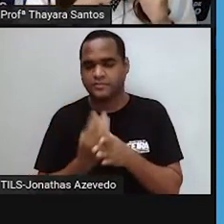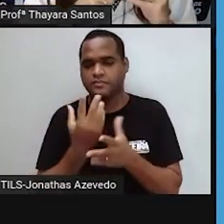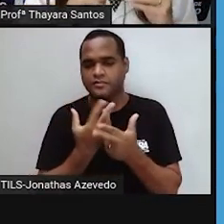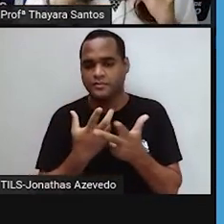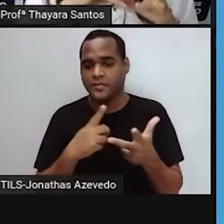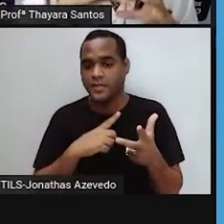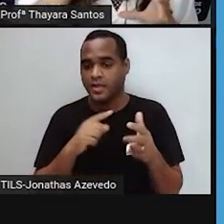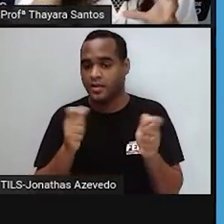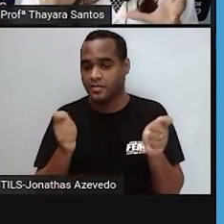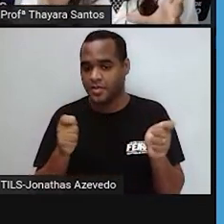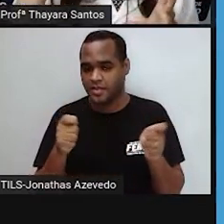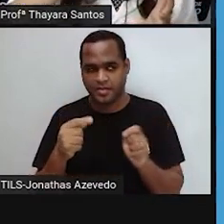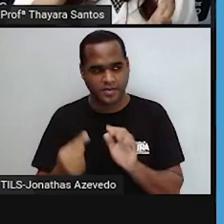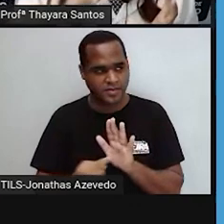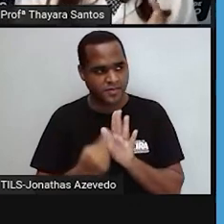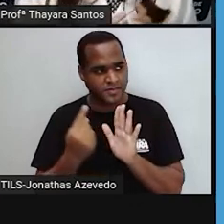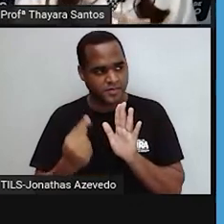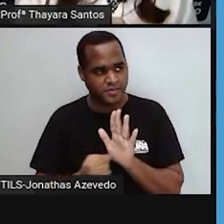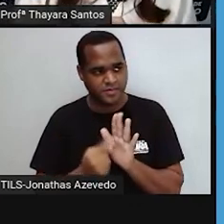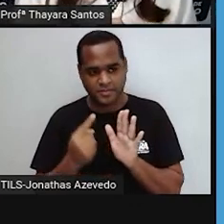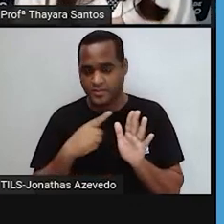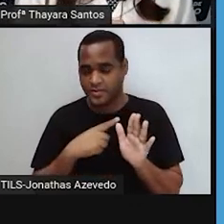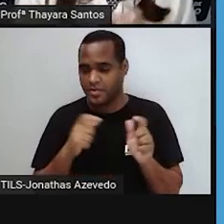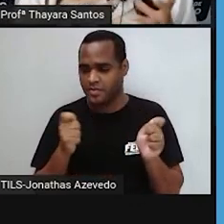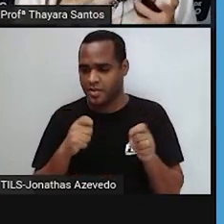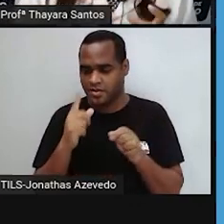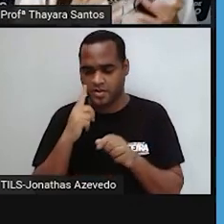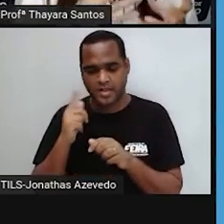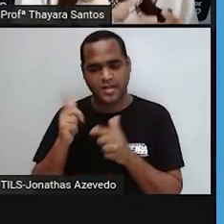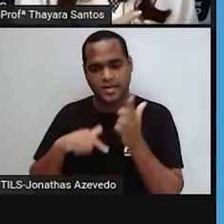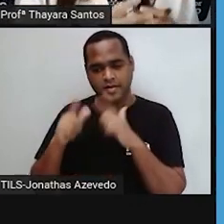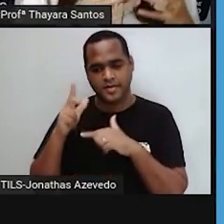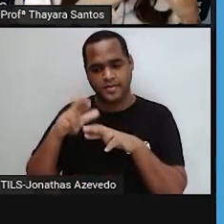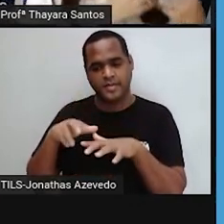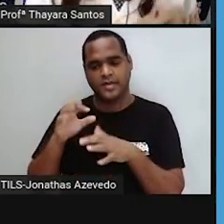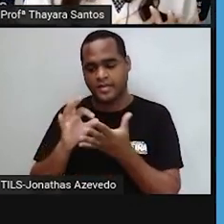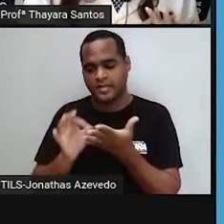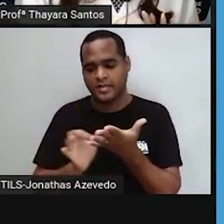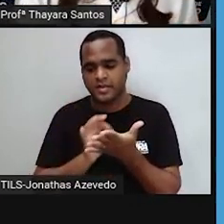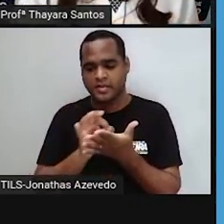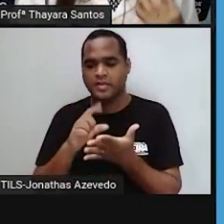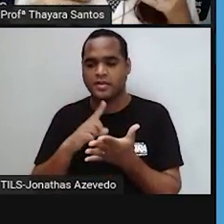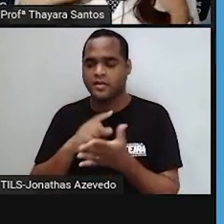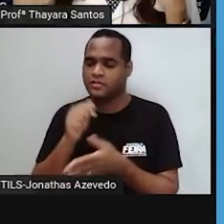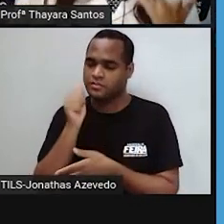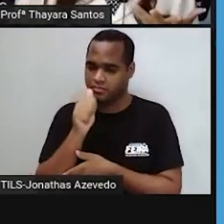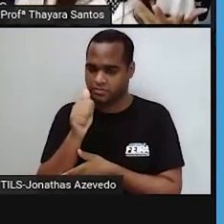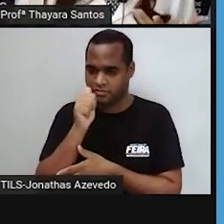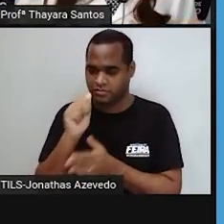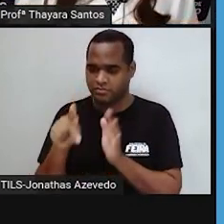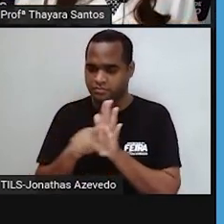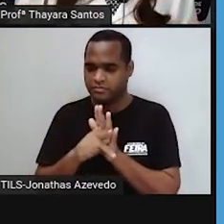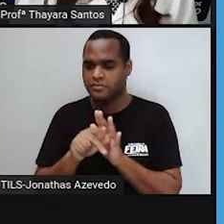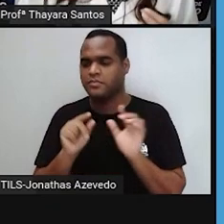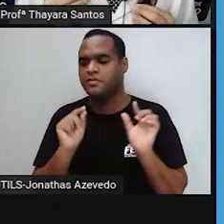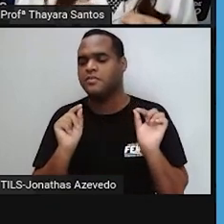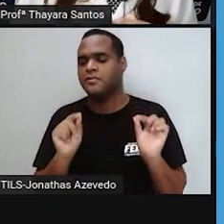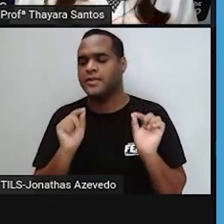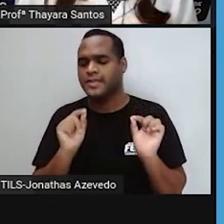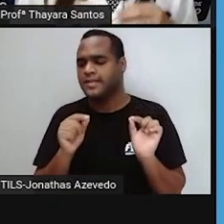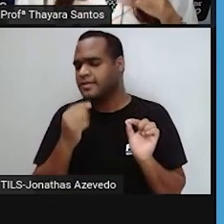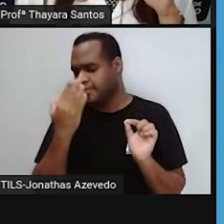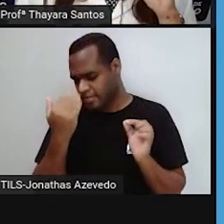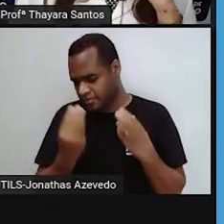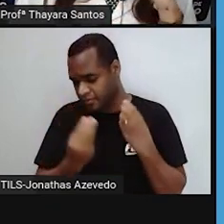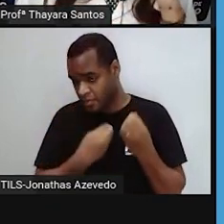romper a membrana que envolve o ovócito, que é a célula reprodutiva feminina. E como é que ele faz isso? Ele